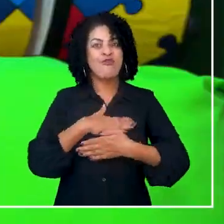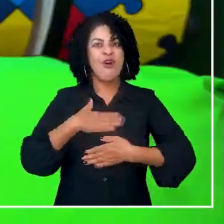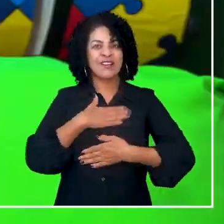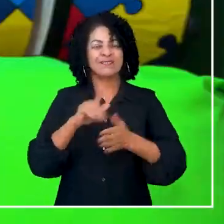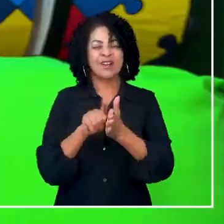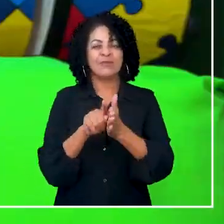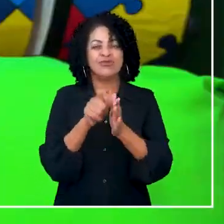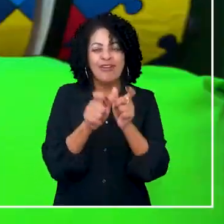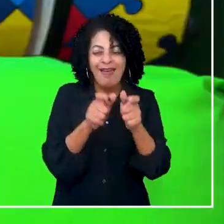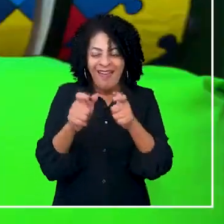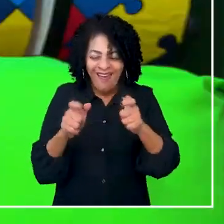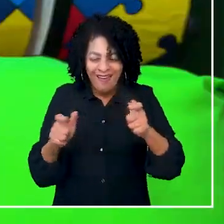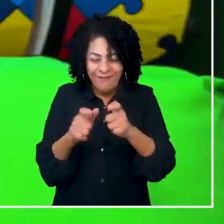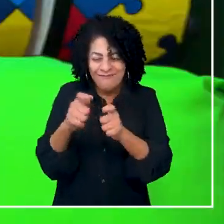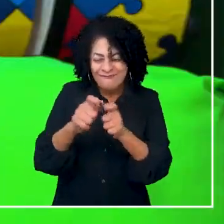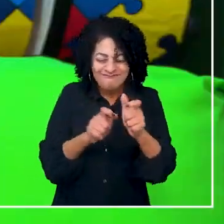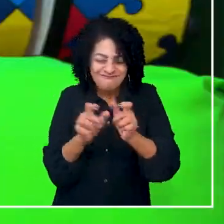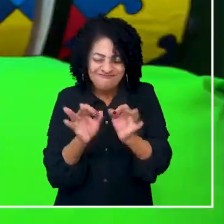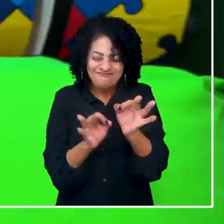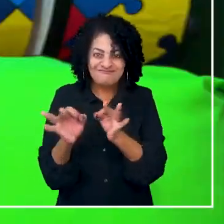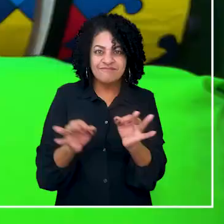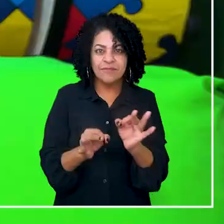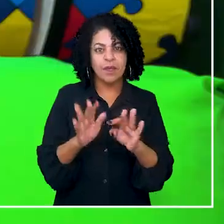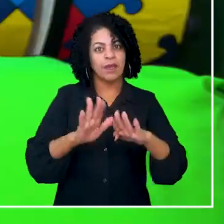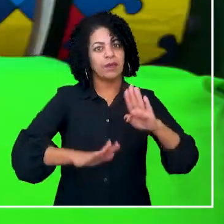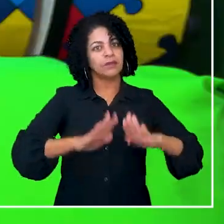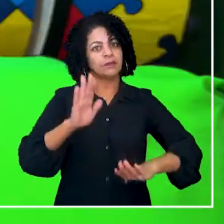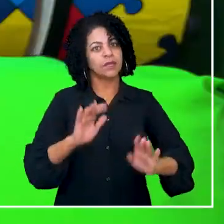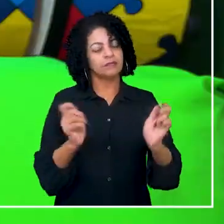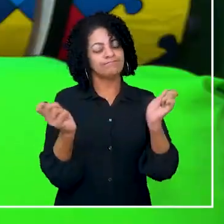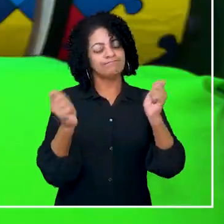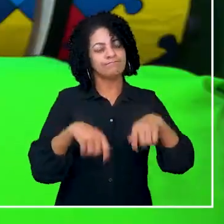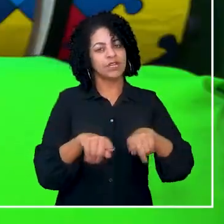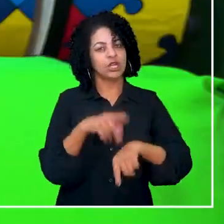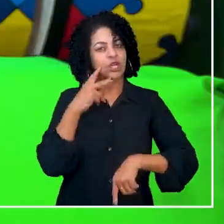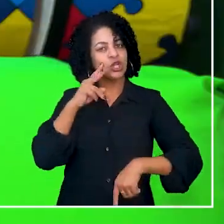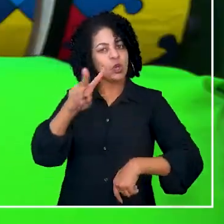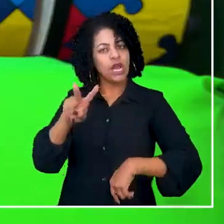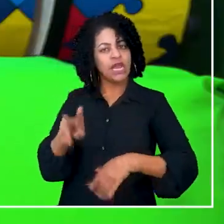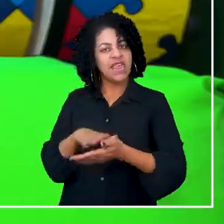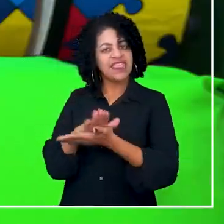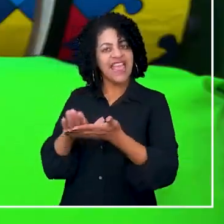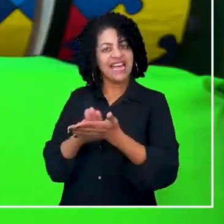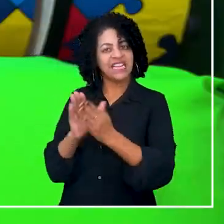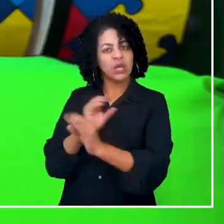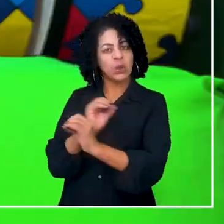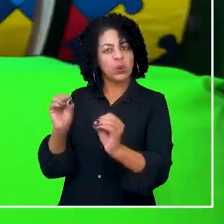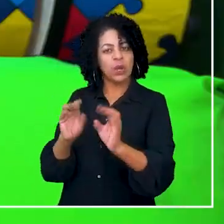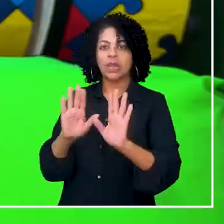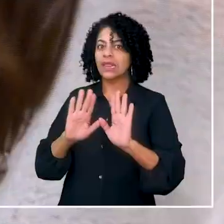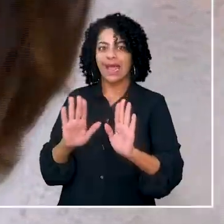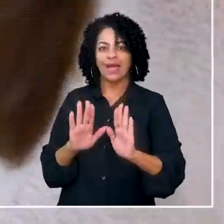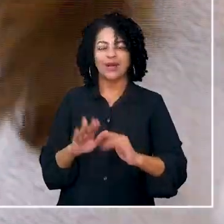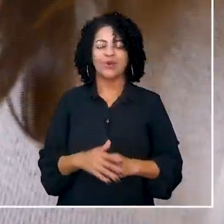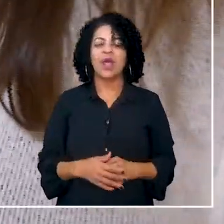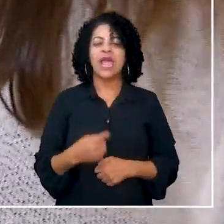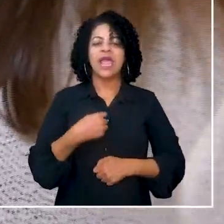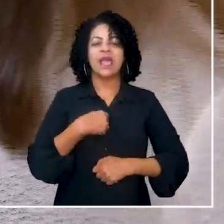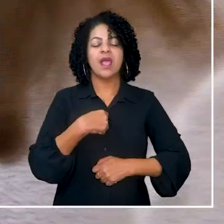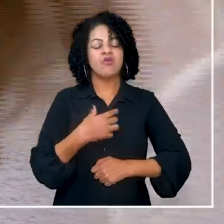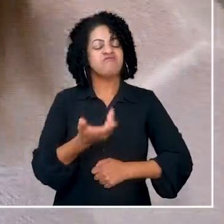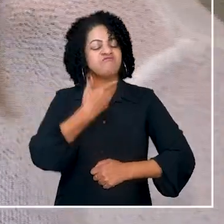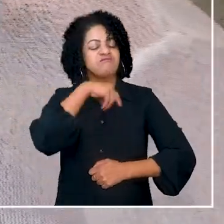de encaixar as coisas? Isso são possibilidades que, muitas vezes, a gente não olha como uma possibilidade. O meu